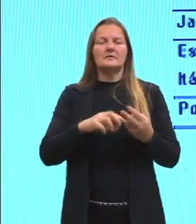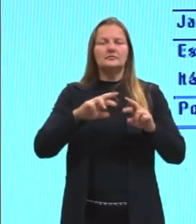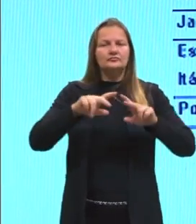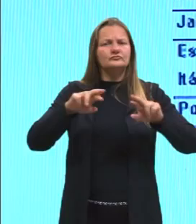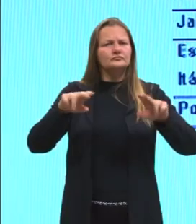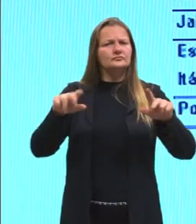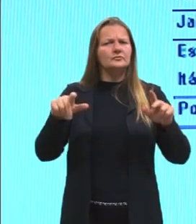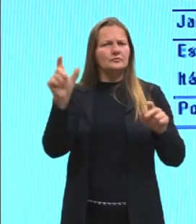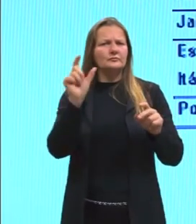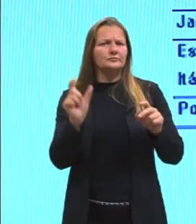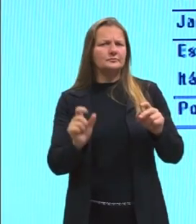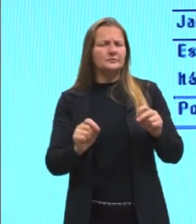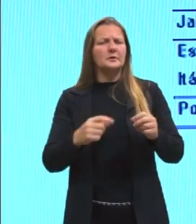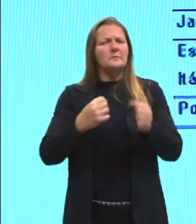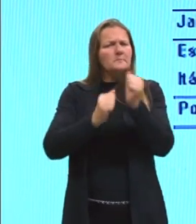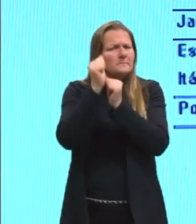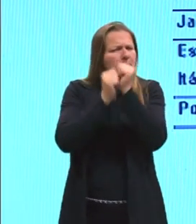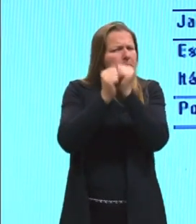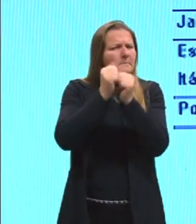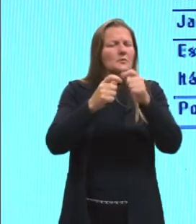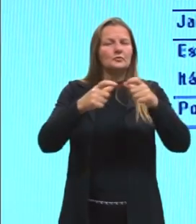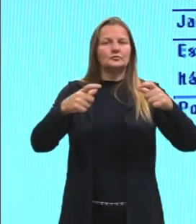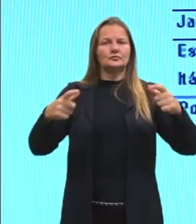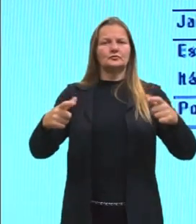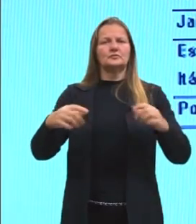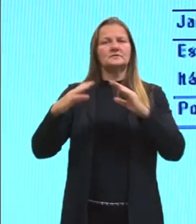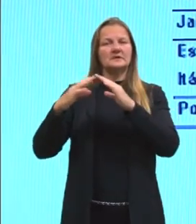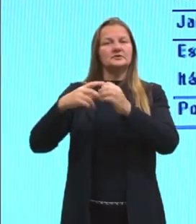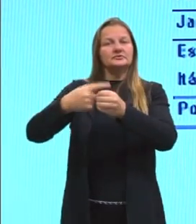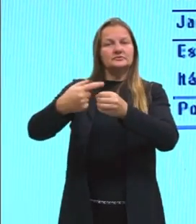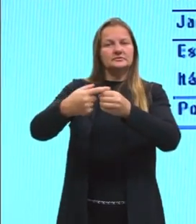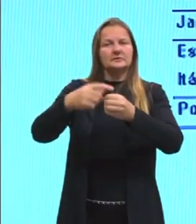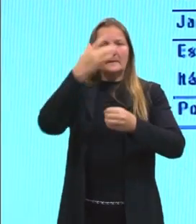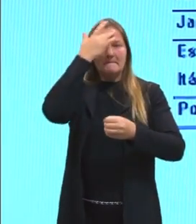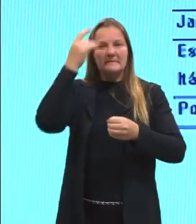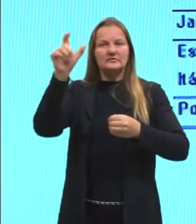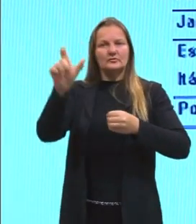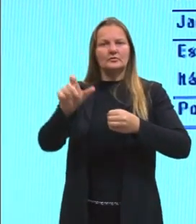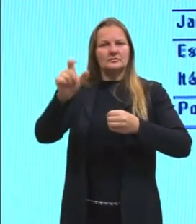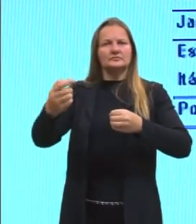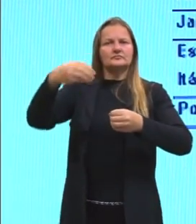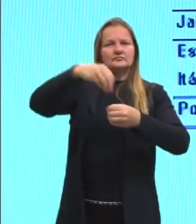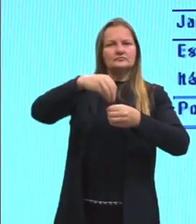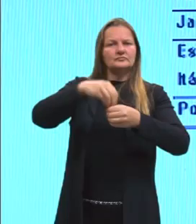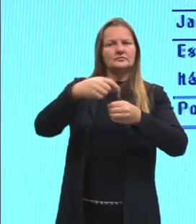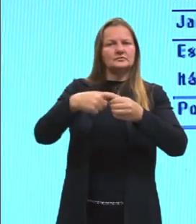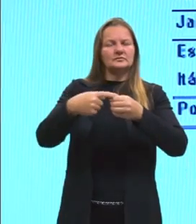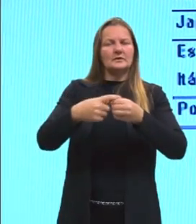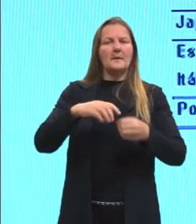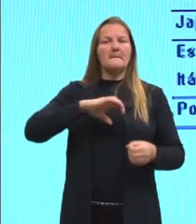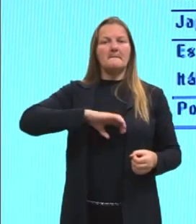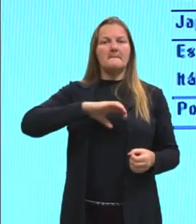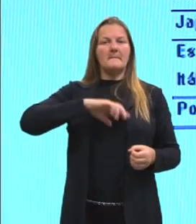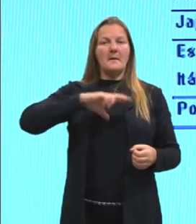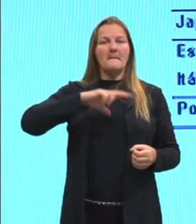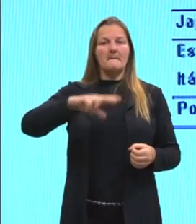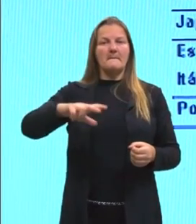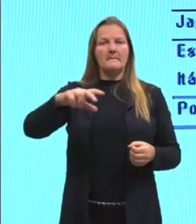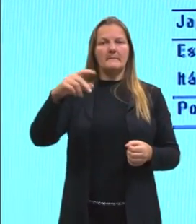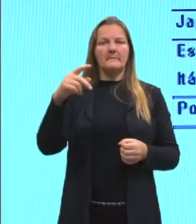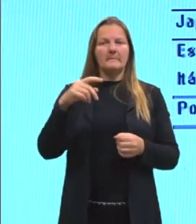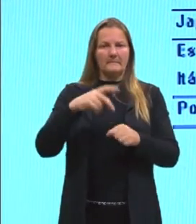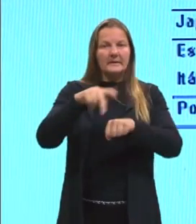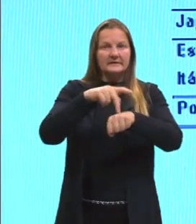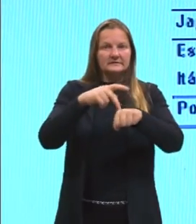estão com bastante pessoas morando nas cidades, tá, o que chama atenção também aqui é Portugal, ó, Portugal, ele é